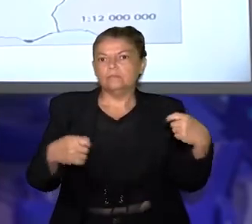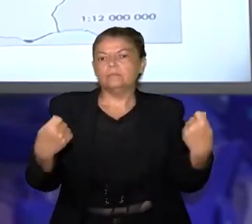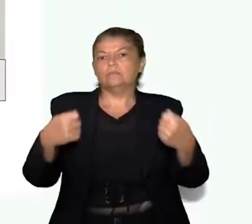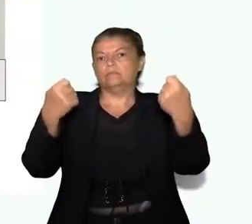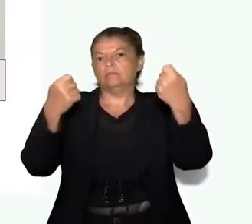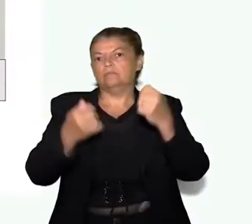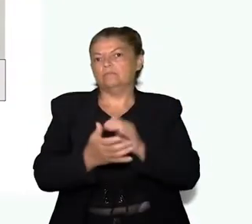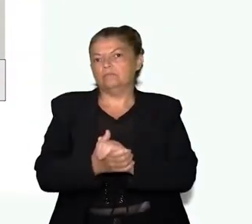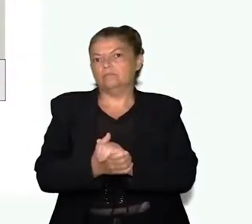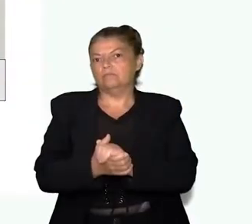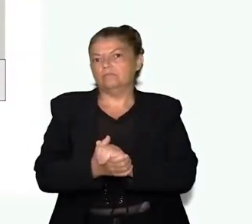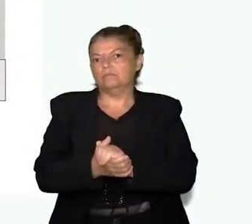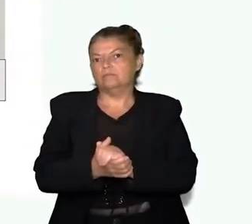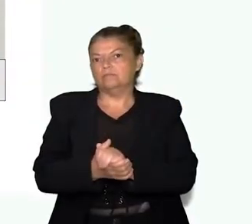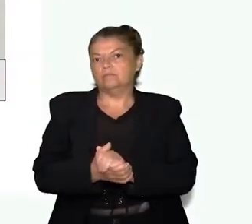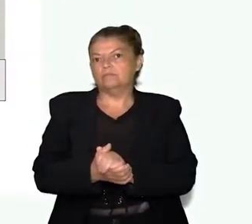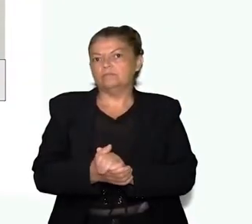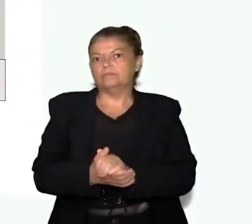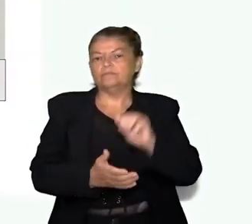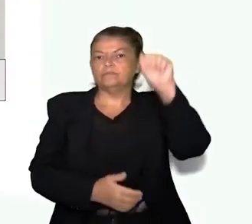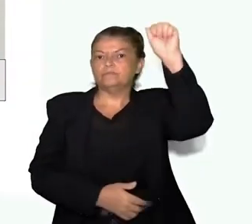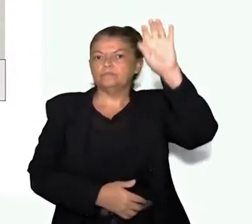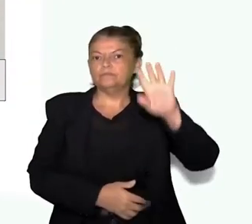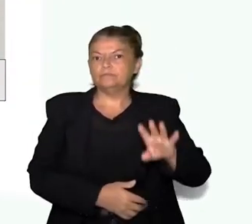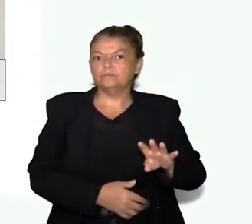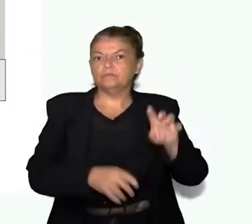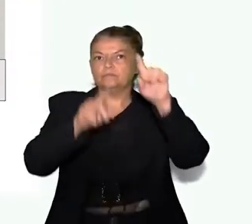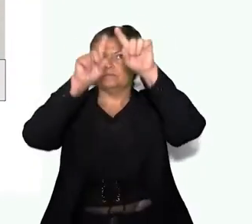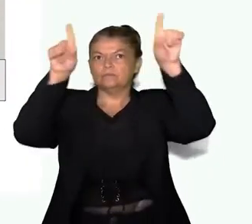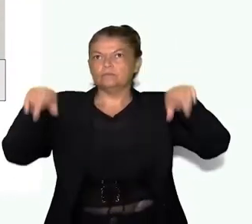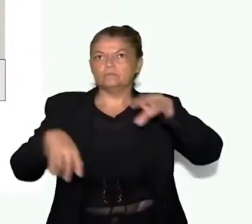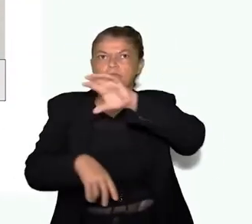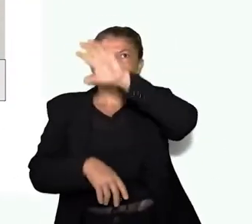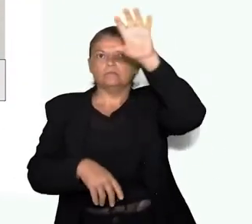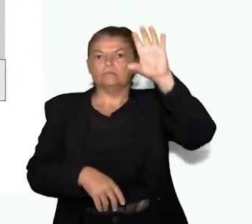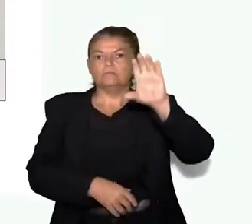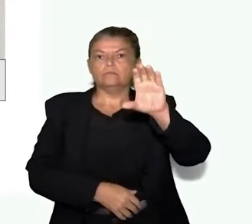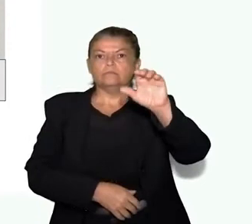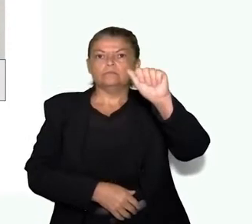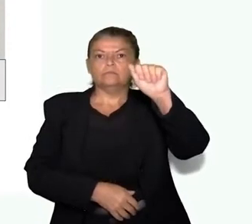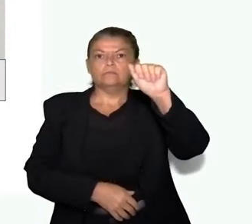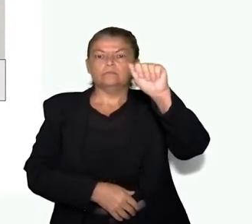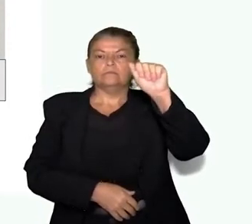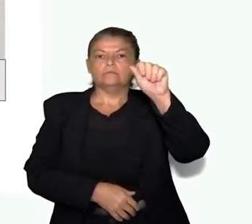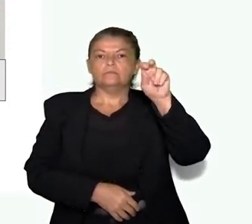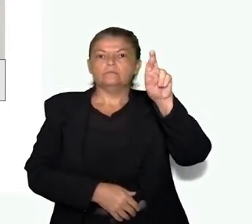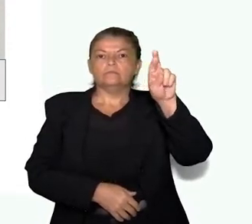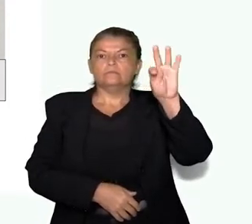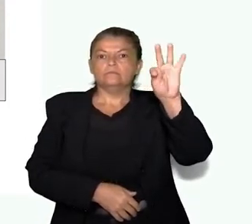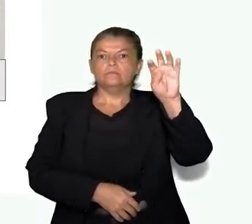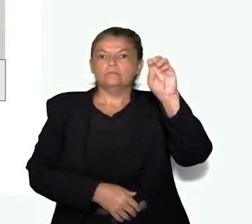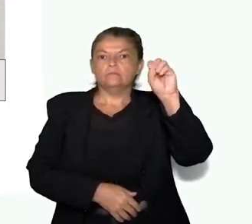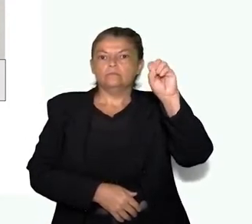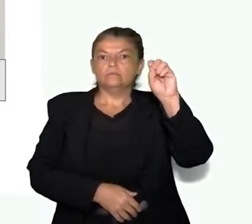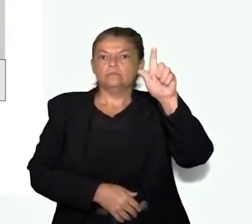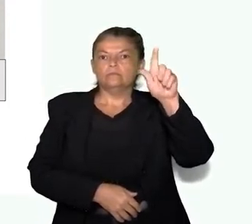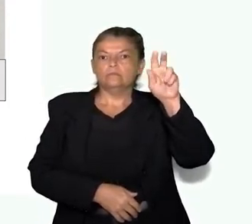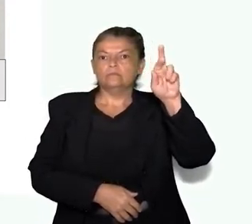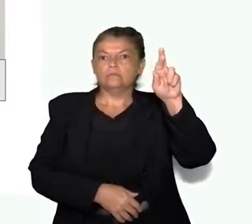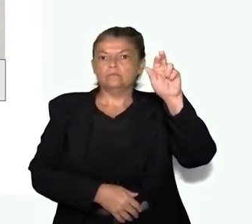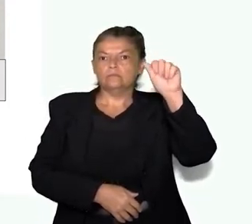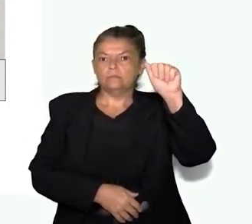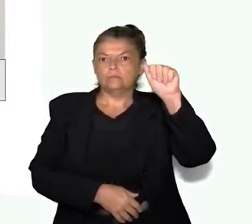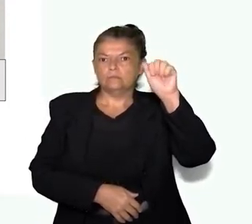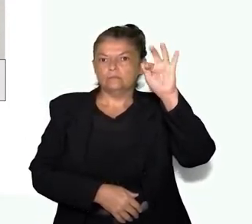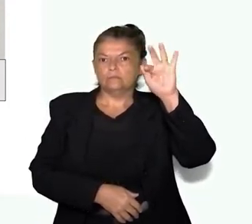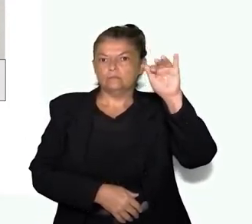Escala cartográfica. Essa escala aqui é o próximo elemento de estudo, escala cartográfica. Indica o tamanho